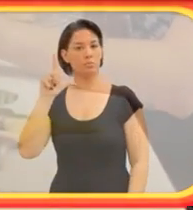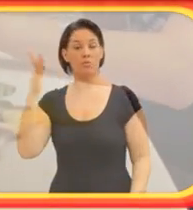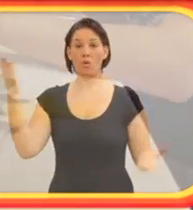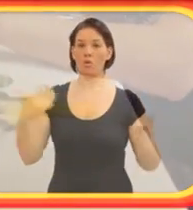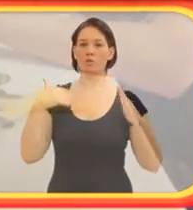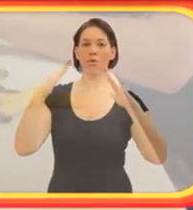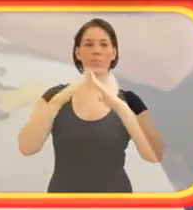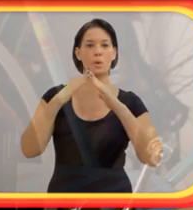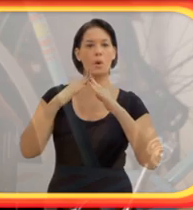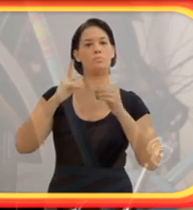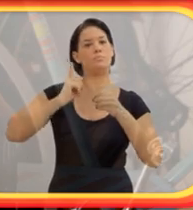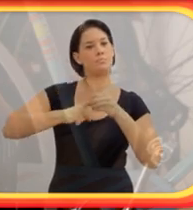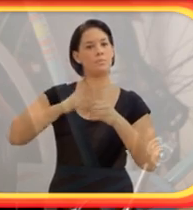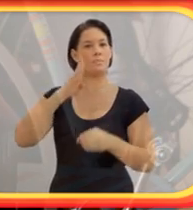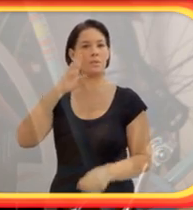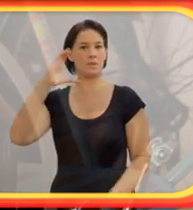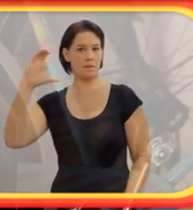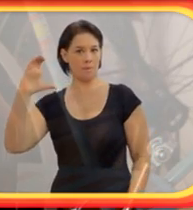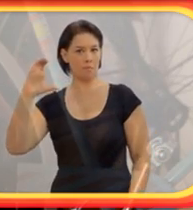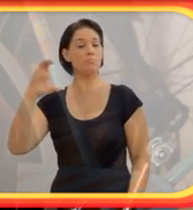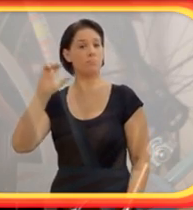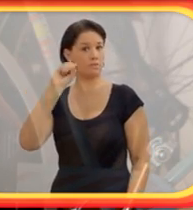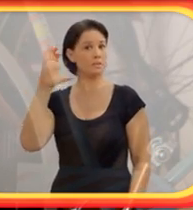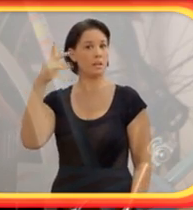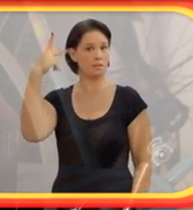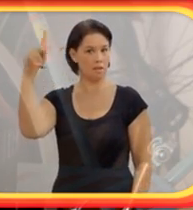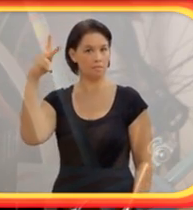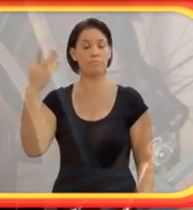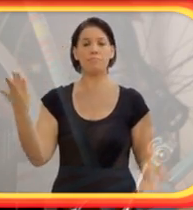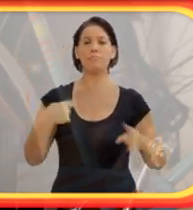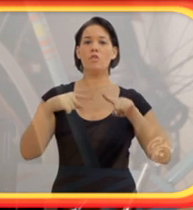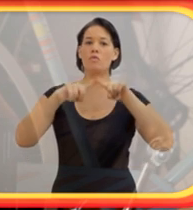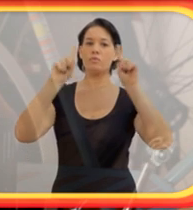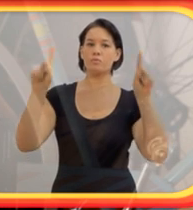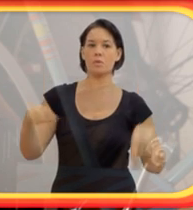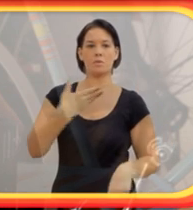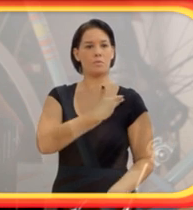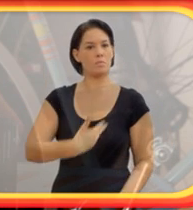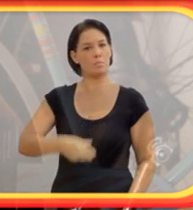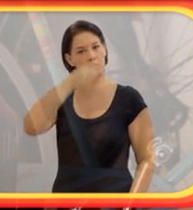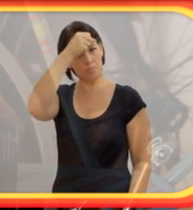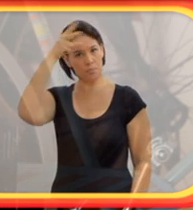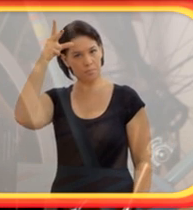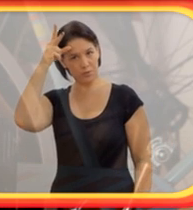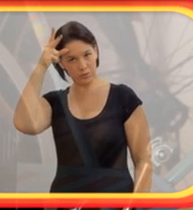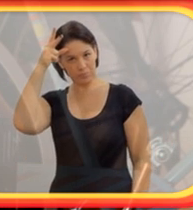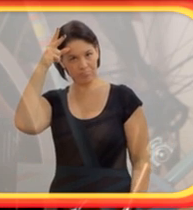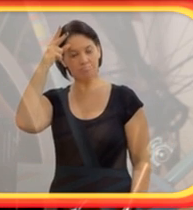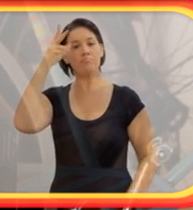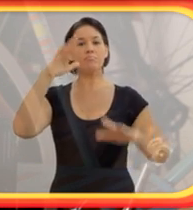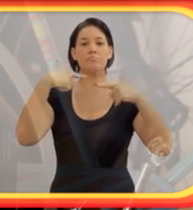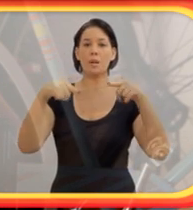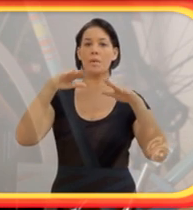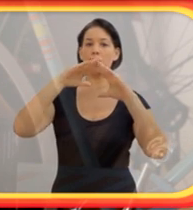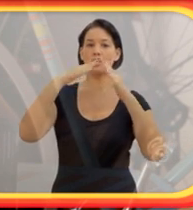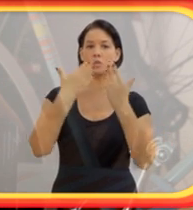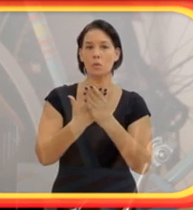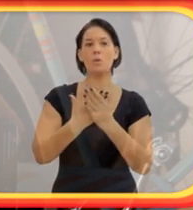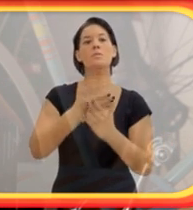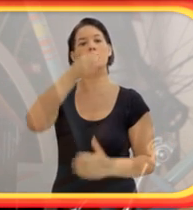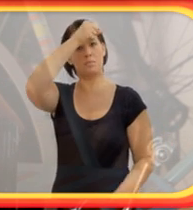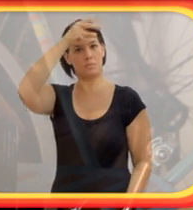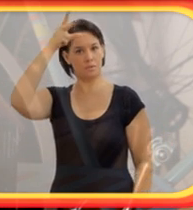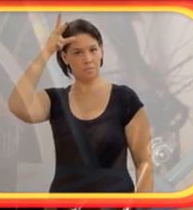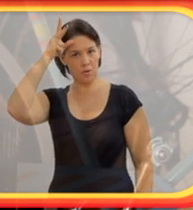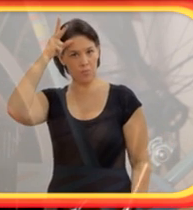Moro hoje na cidade de Balneário Camboriú, também em Santa Catarina. Sou funcionário público municipal, trabalho numa escola